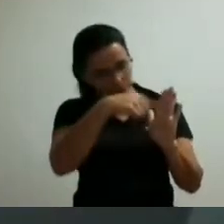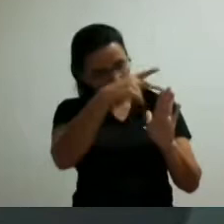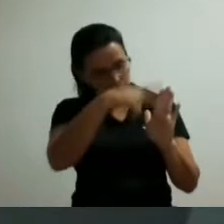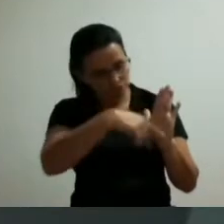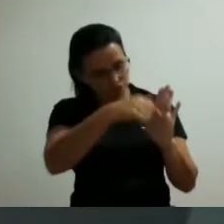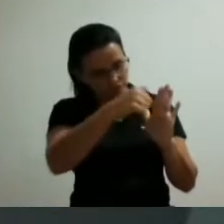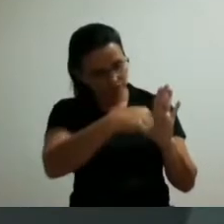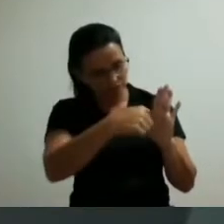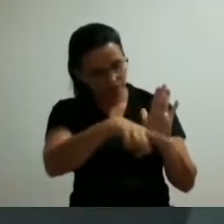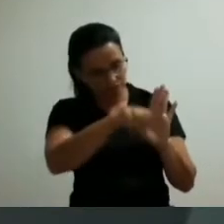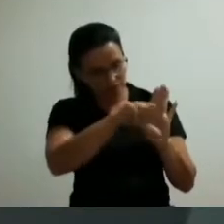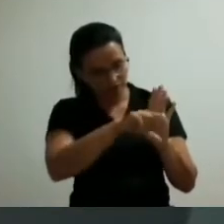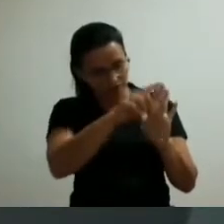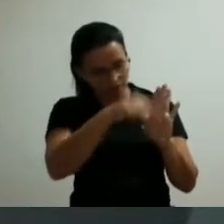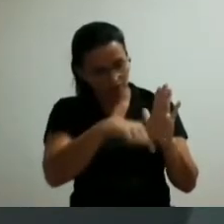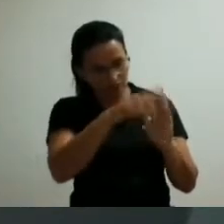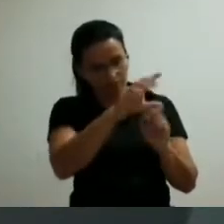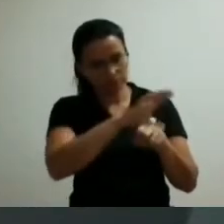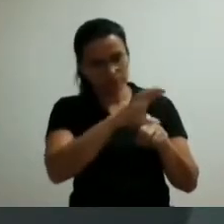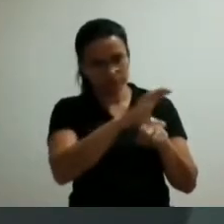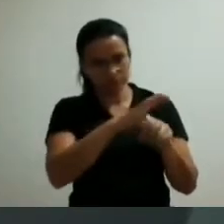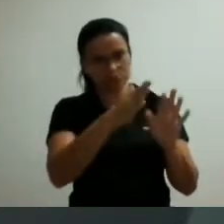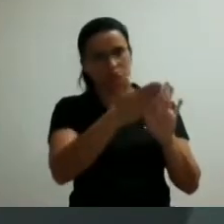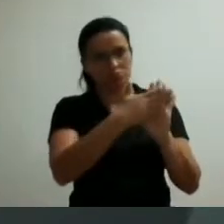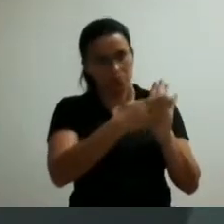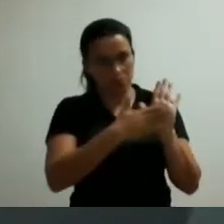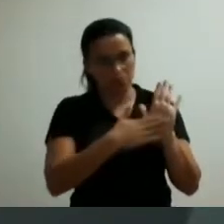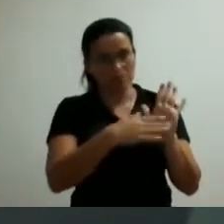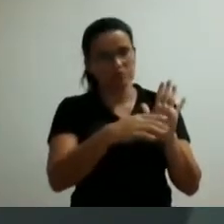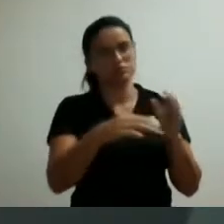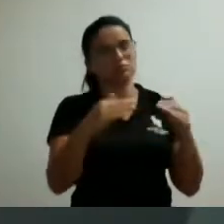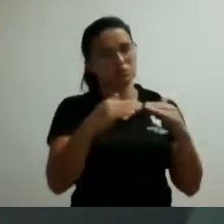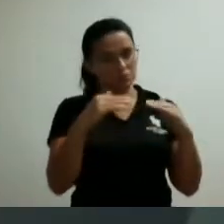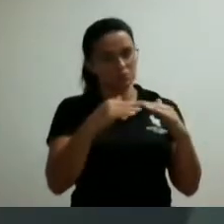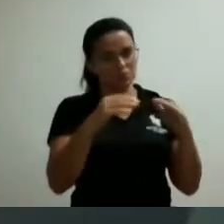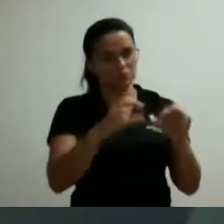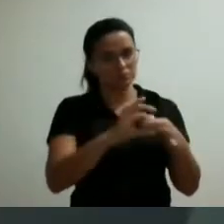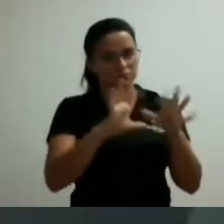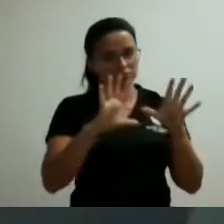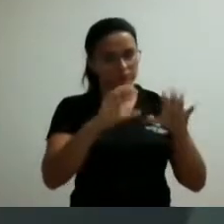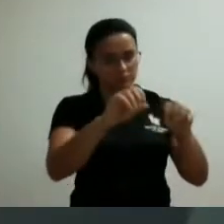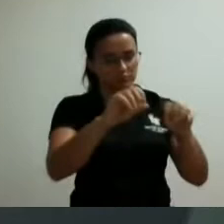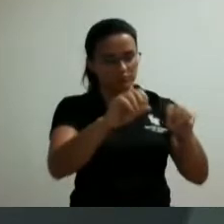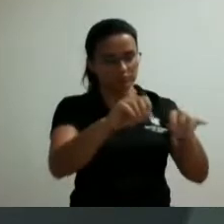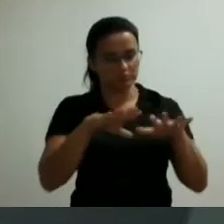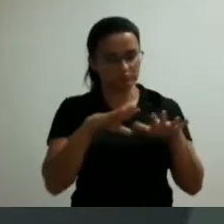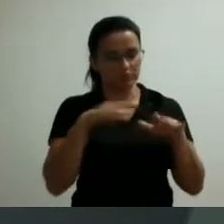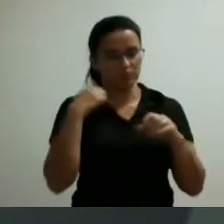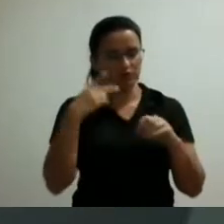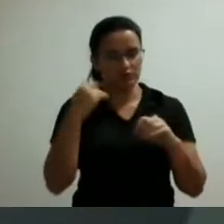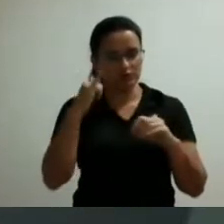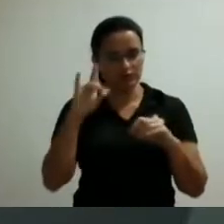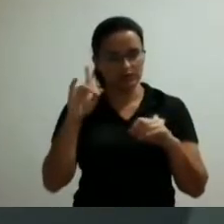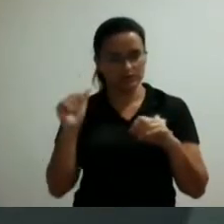constitucionalidade da proposta liberamos para o plenário vereadora sida oliveira